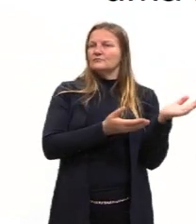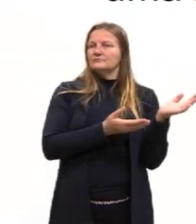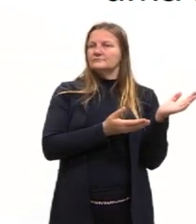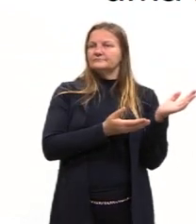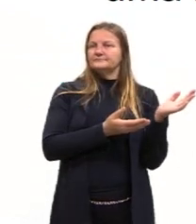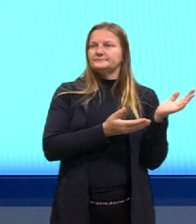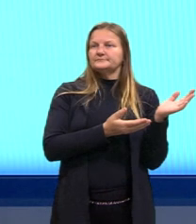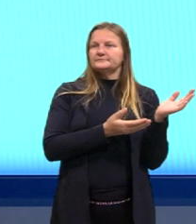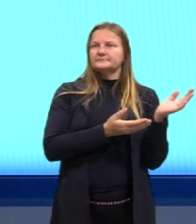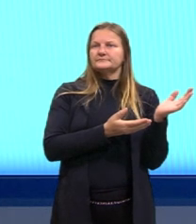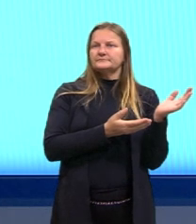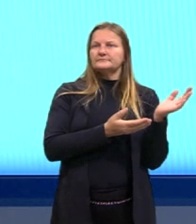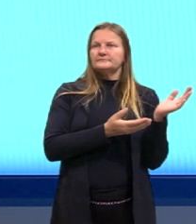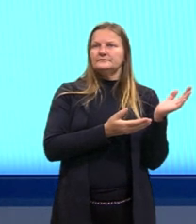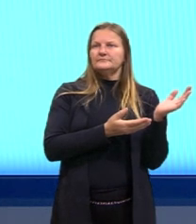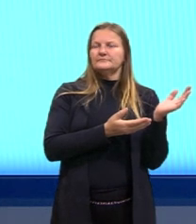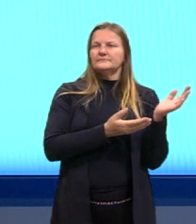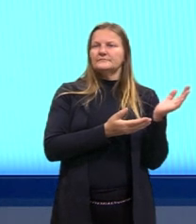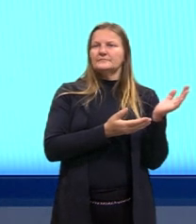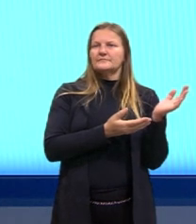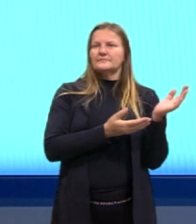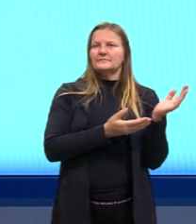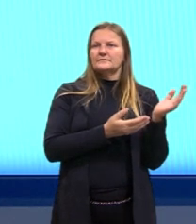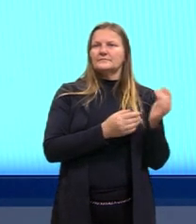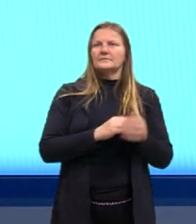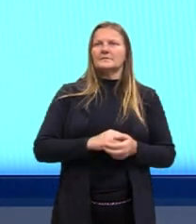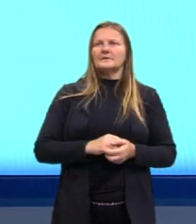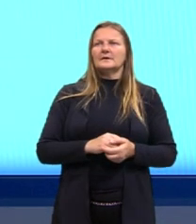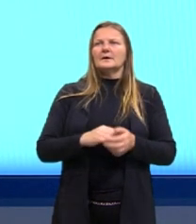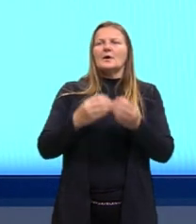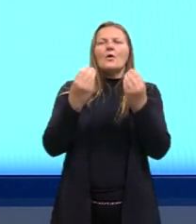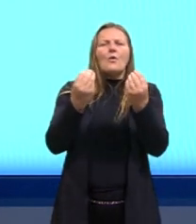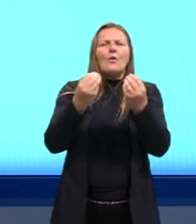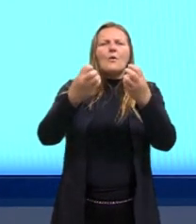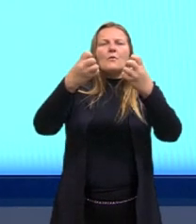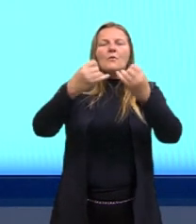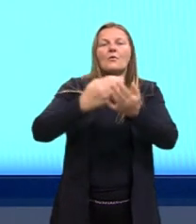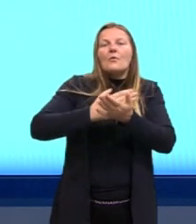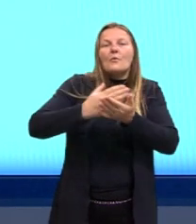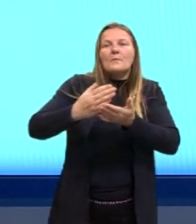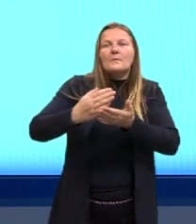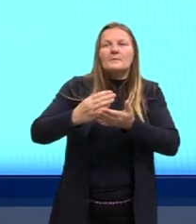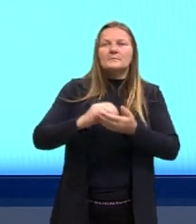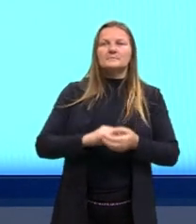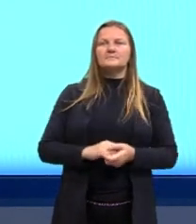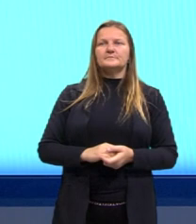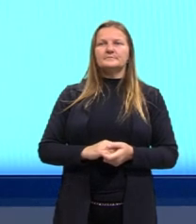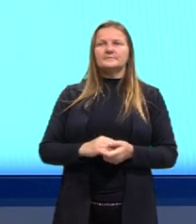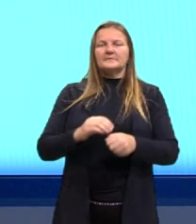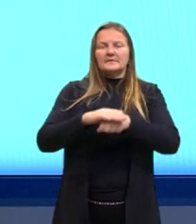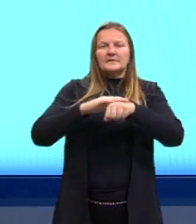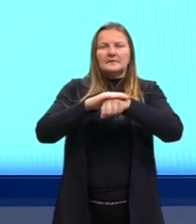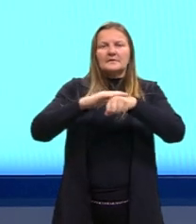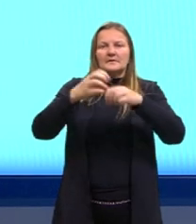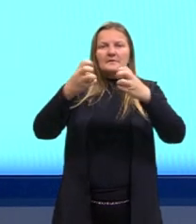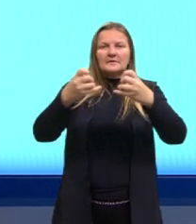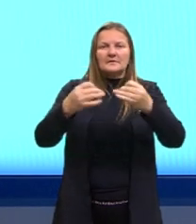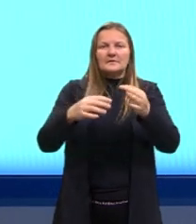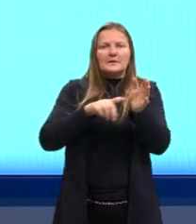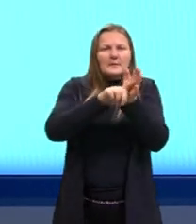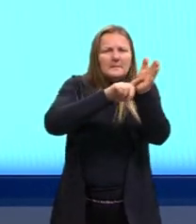slide, nós temos um pouquinho desse processo, né? Como que nós iniciamos? Quando a gente fala em uma